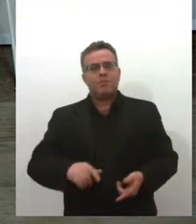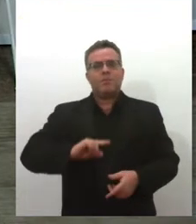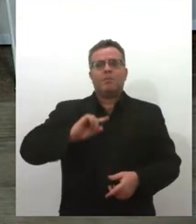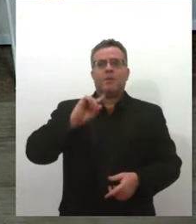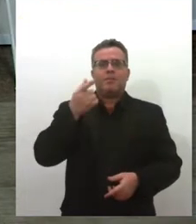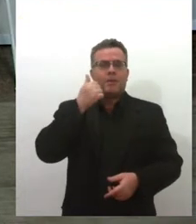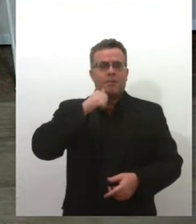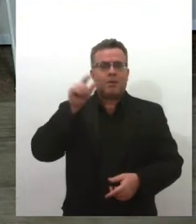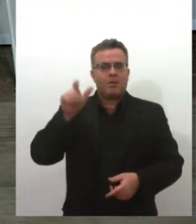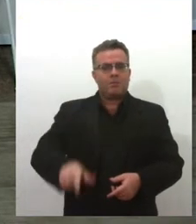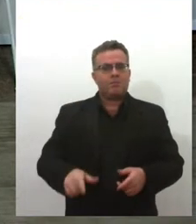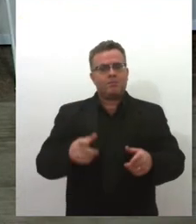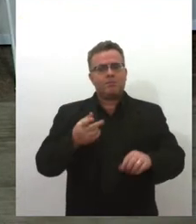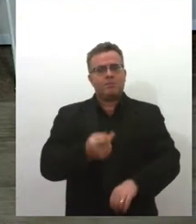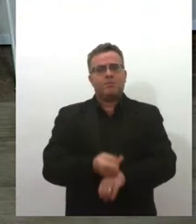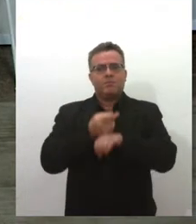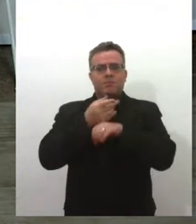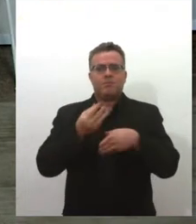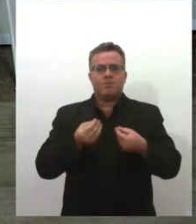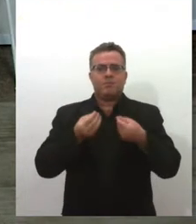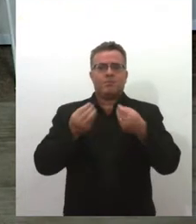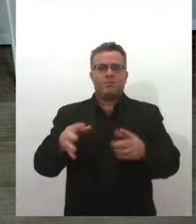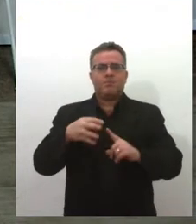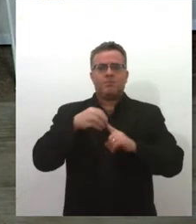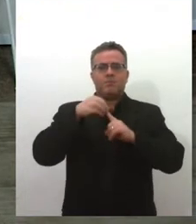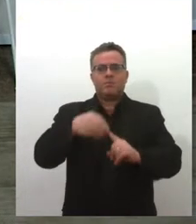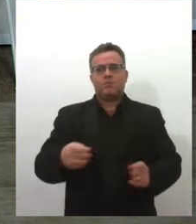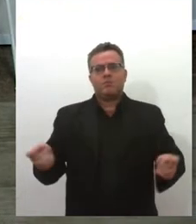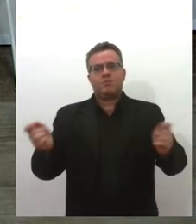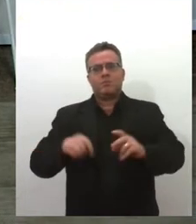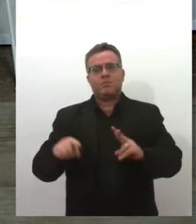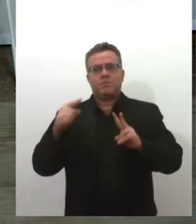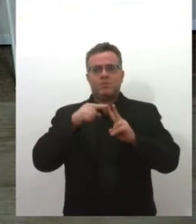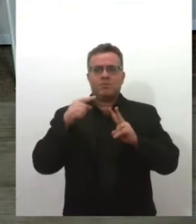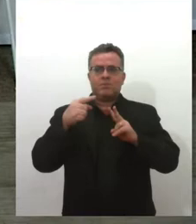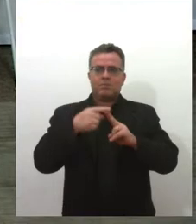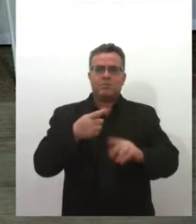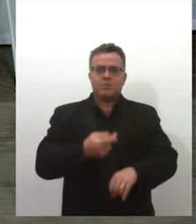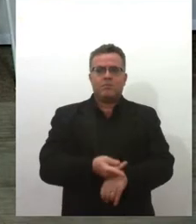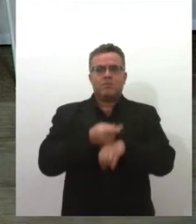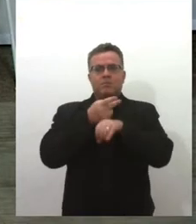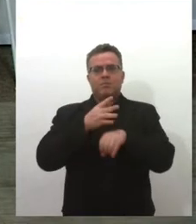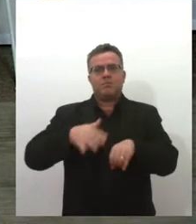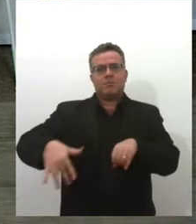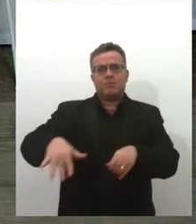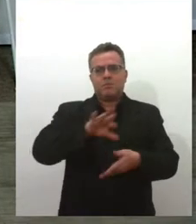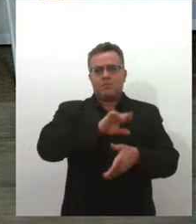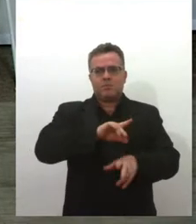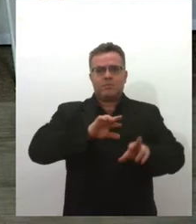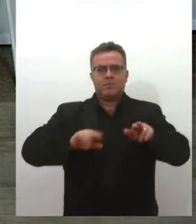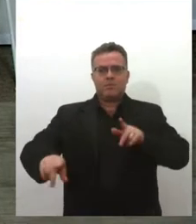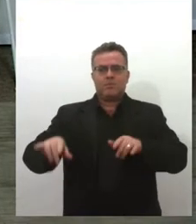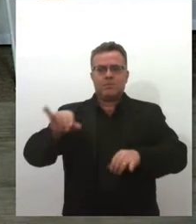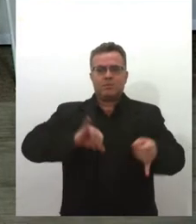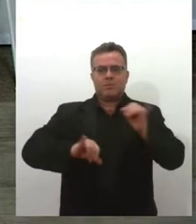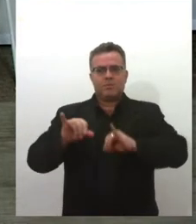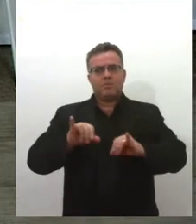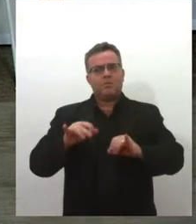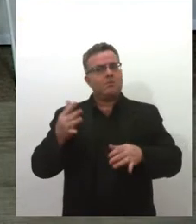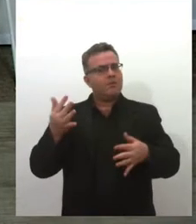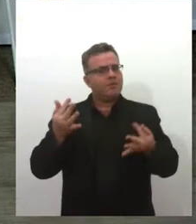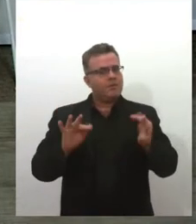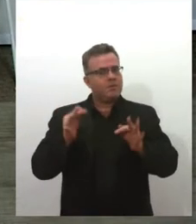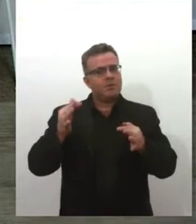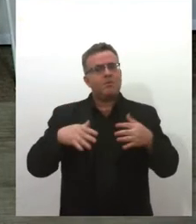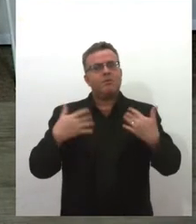a receber um Nobel e a única pessoa a receber dois prêmios Nobel em áreas diferentes da química e física. O